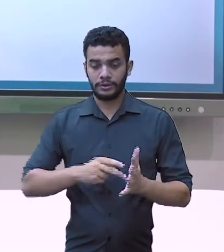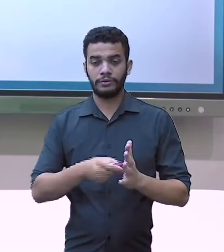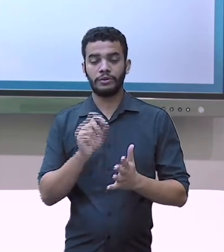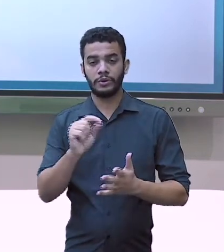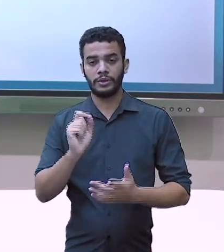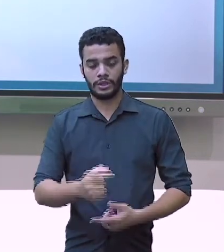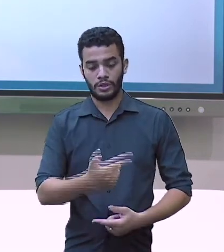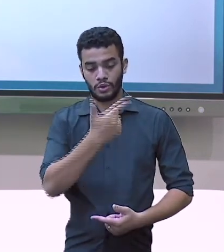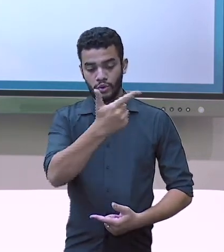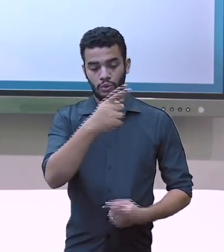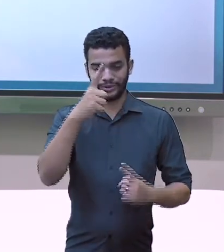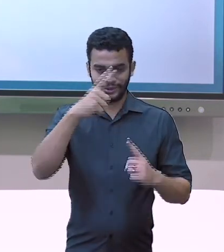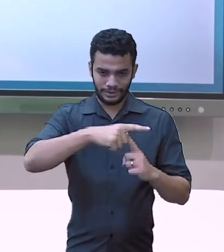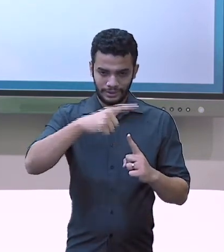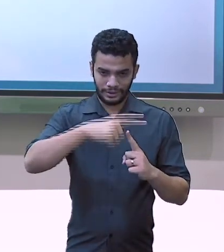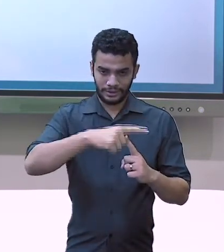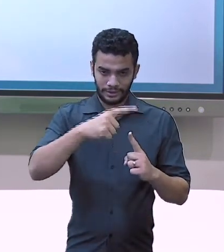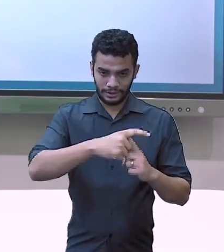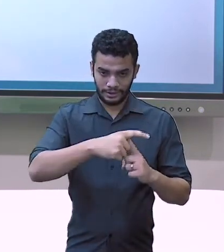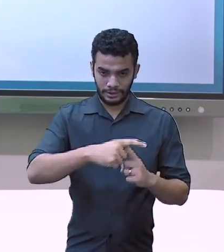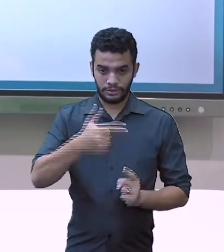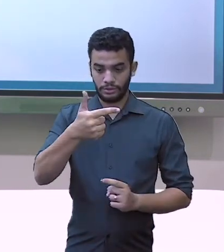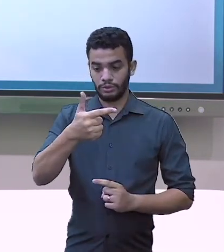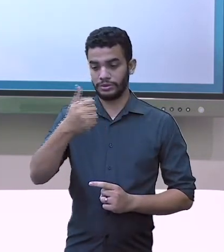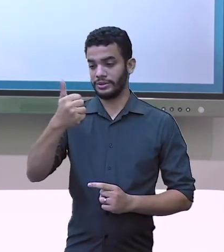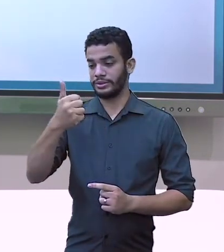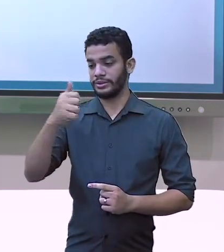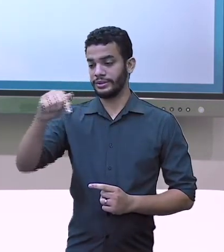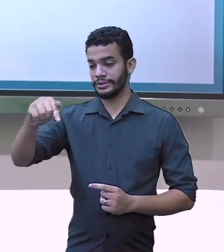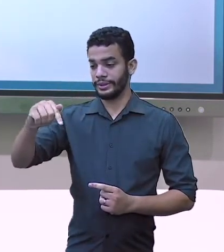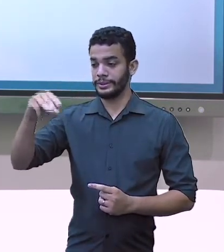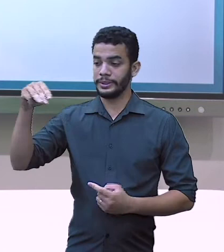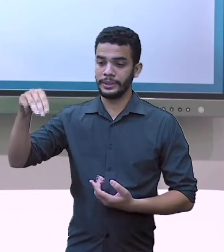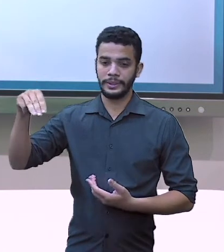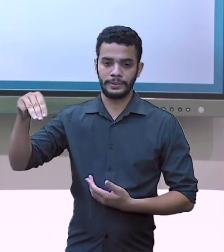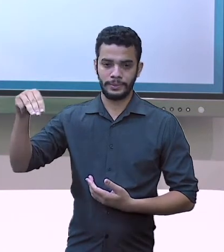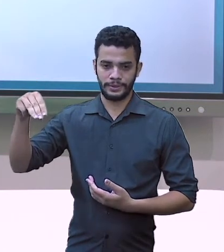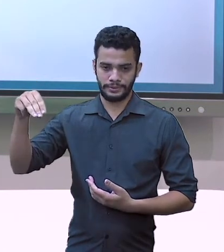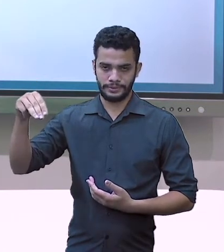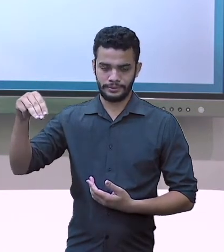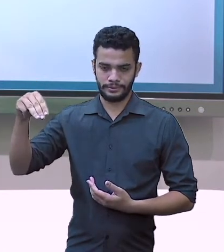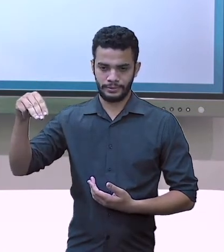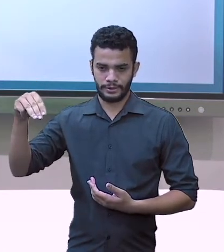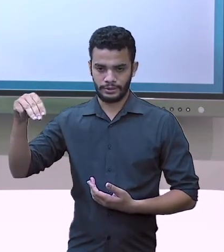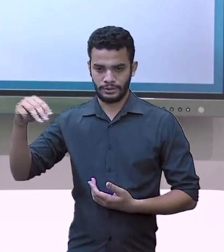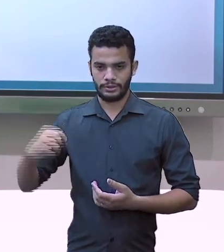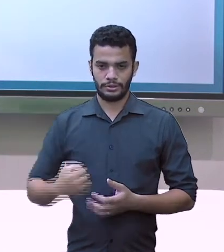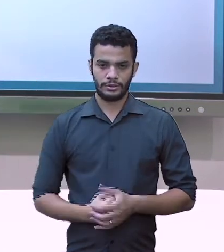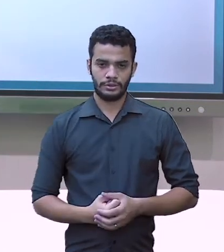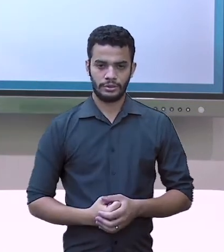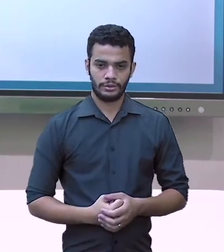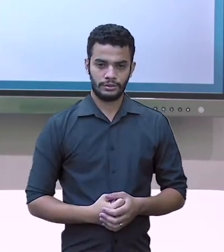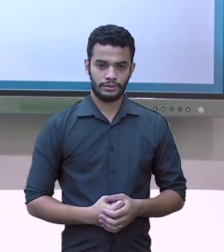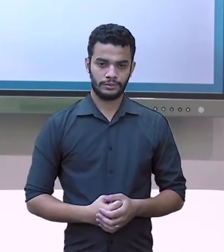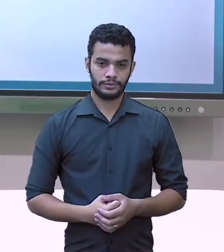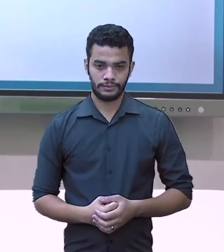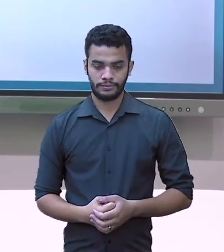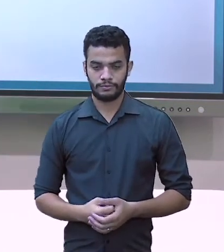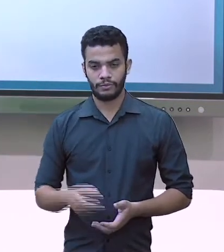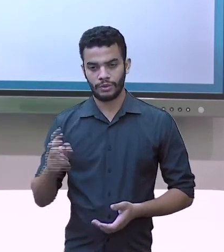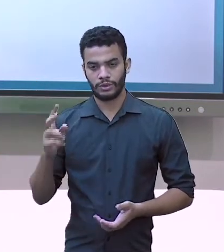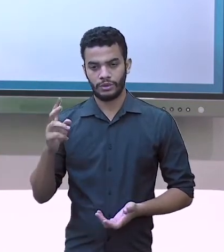217 milésimos. Entenderam como que faz? Lembrando que eu posso